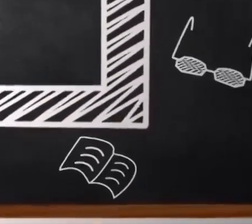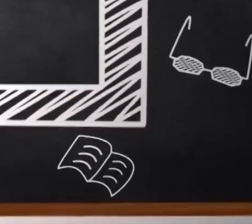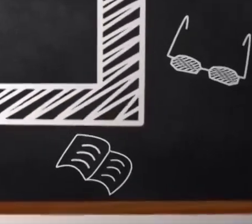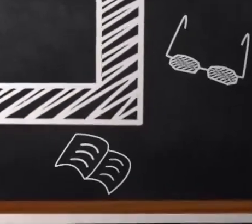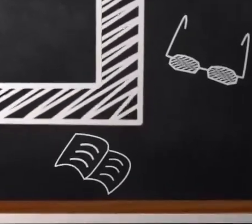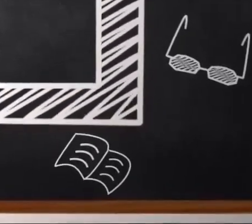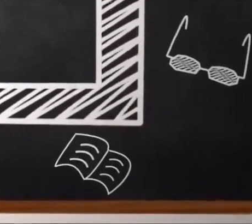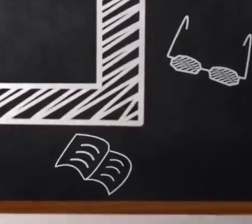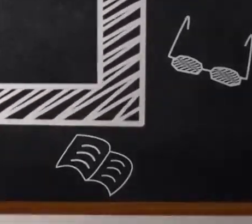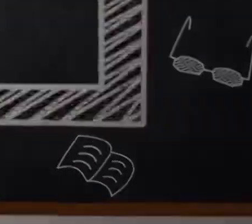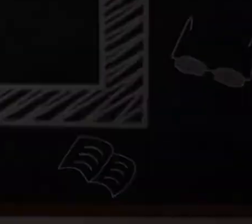Legenda Adriana